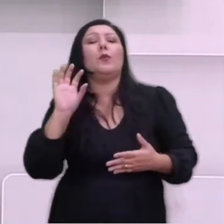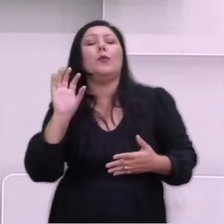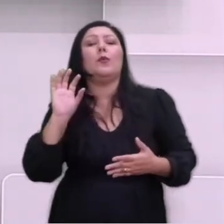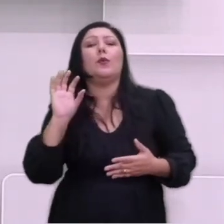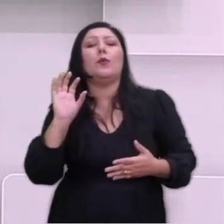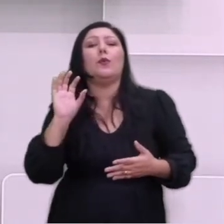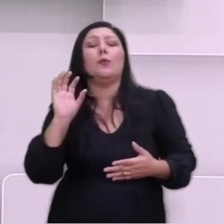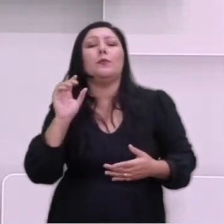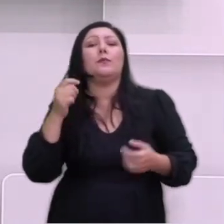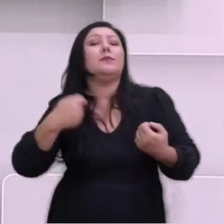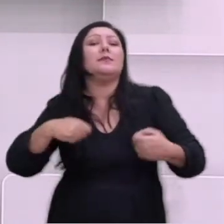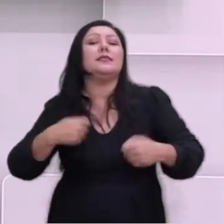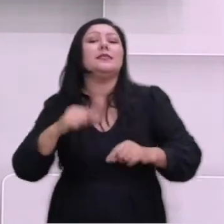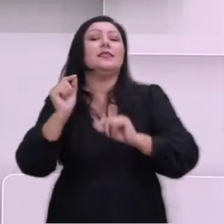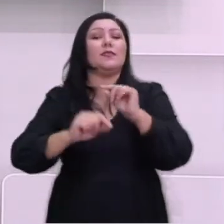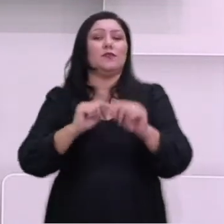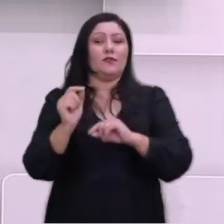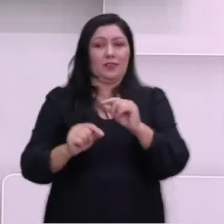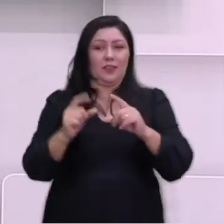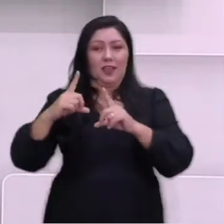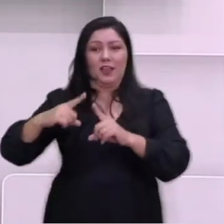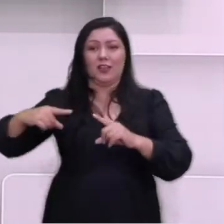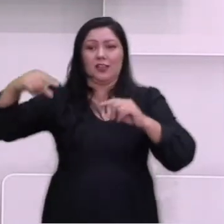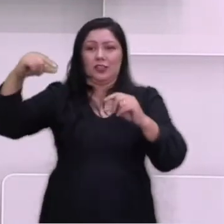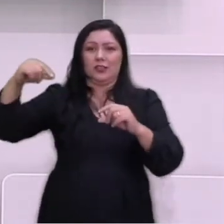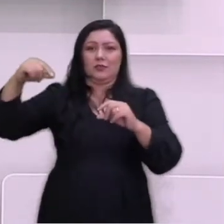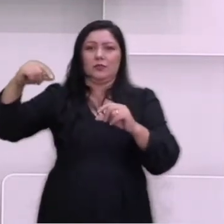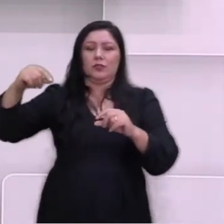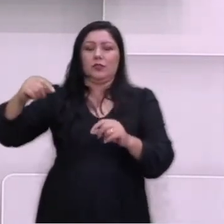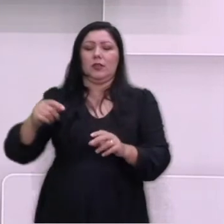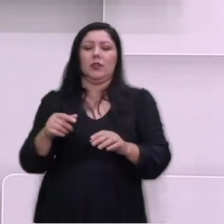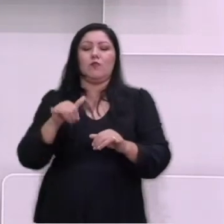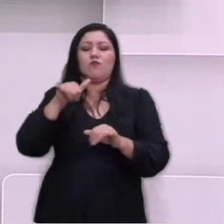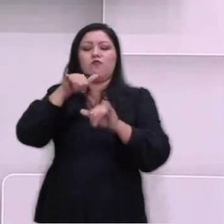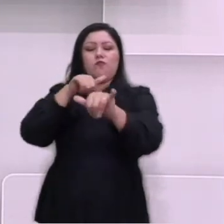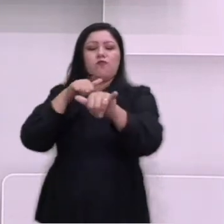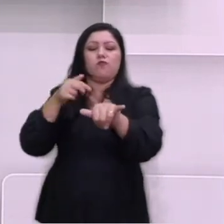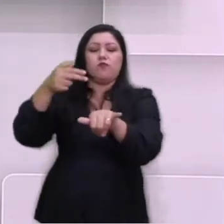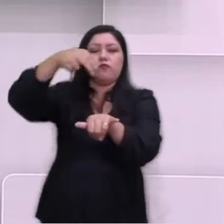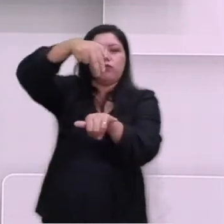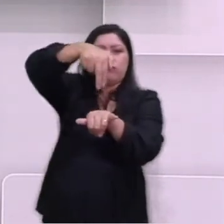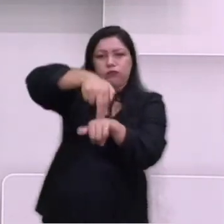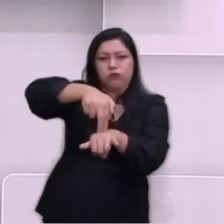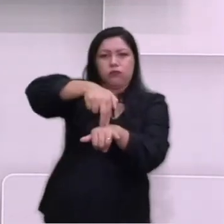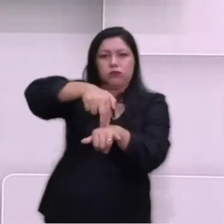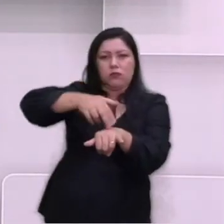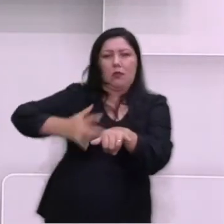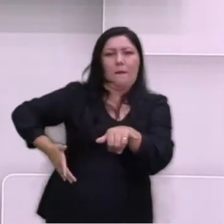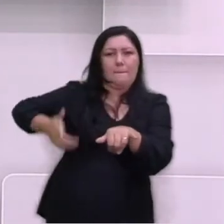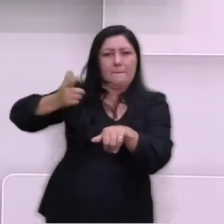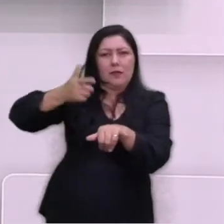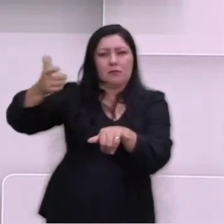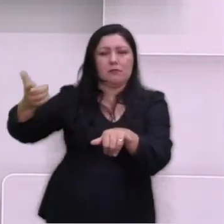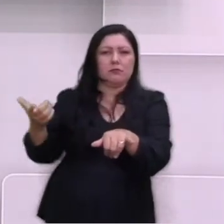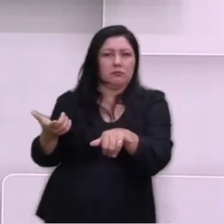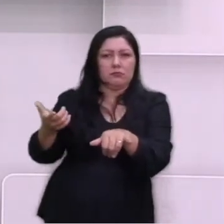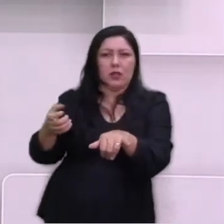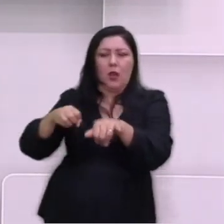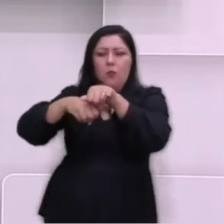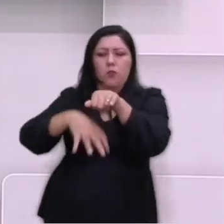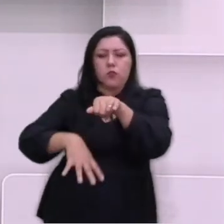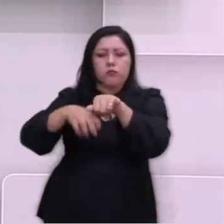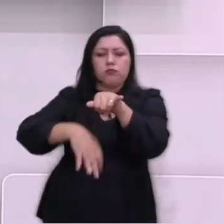japoneses fizeram? Embarcaram com as suas munições, com as suas